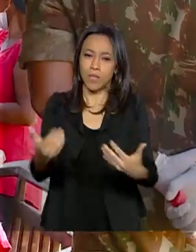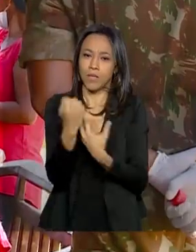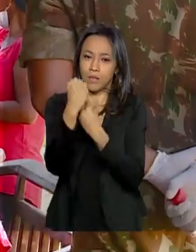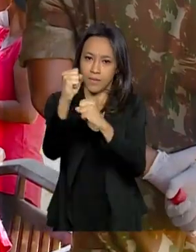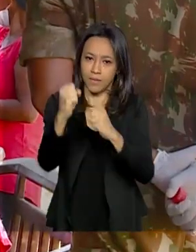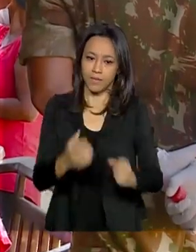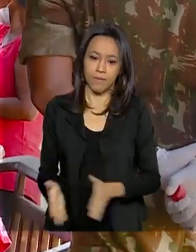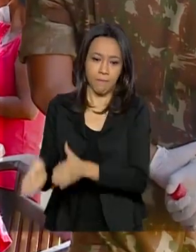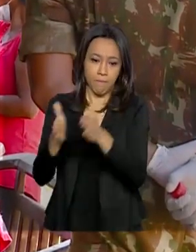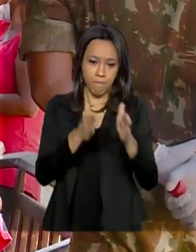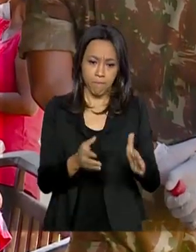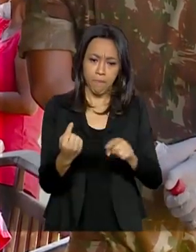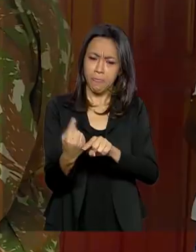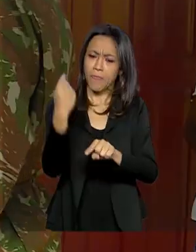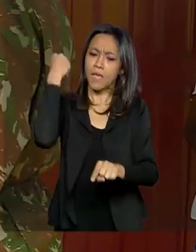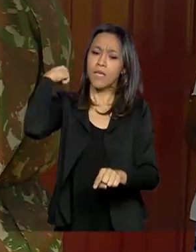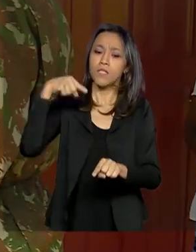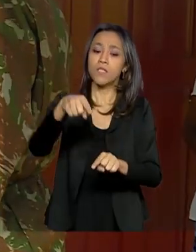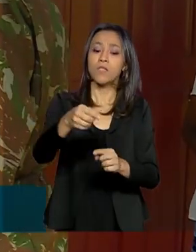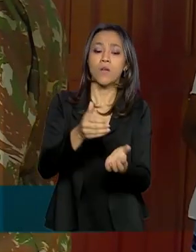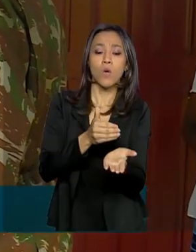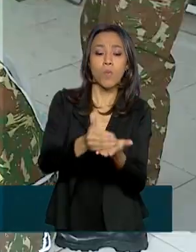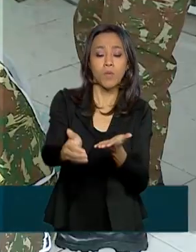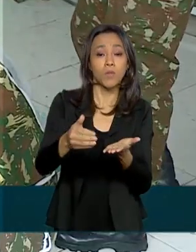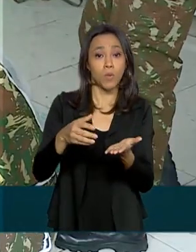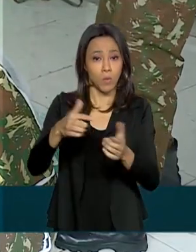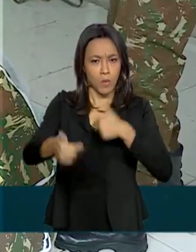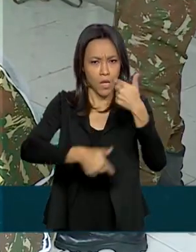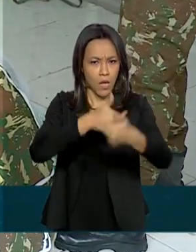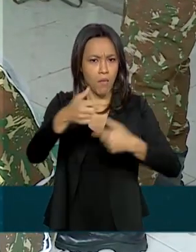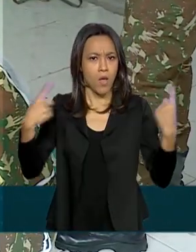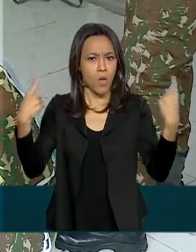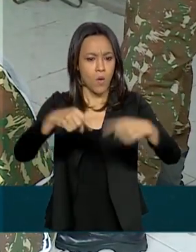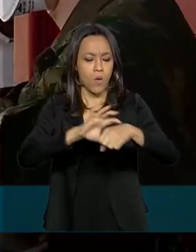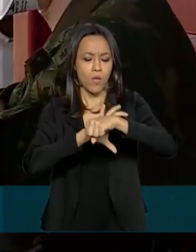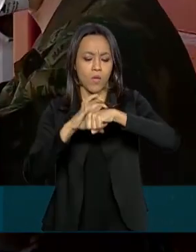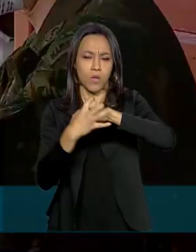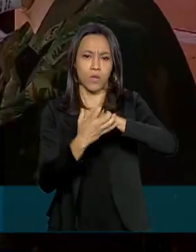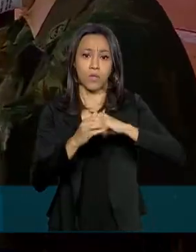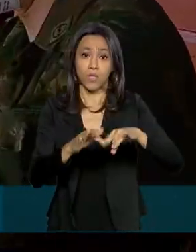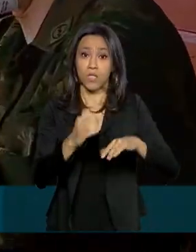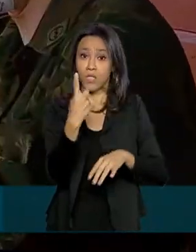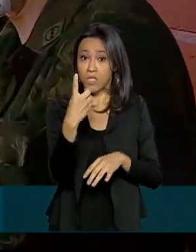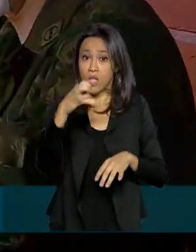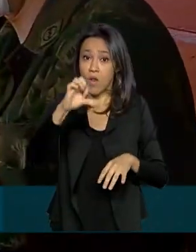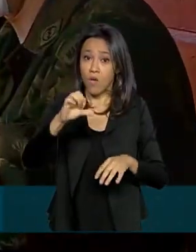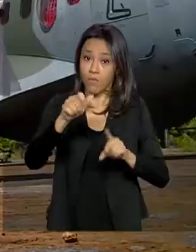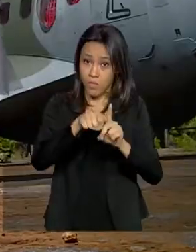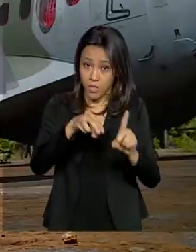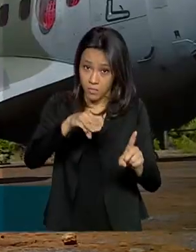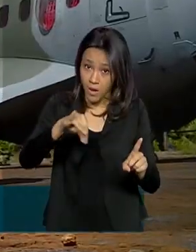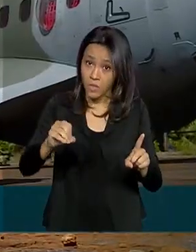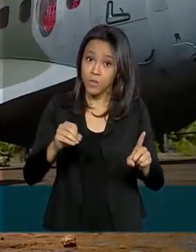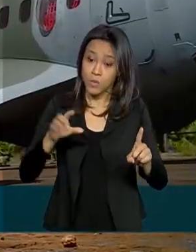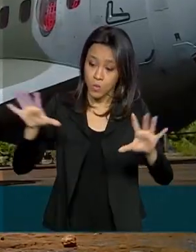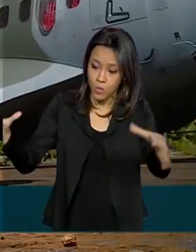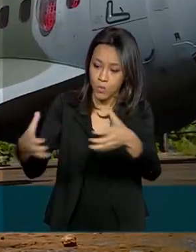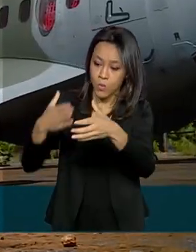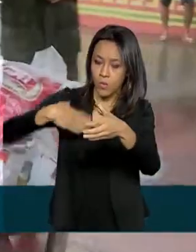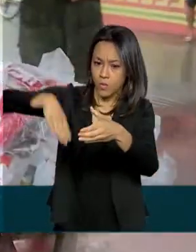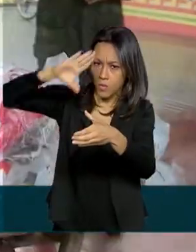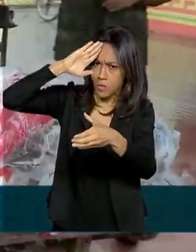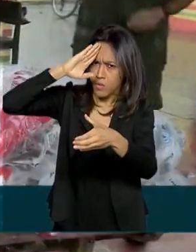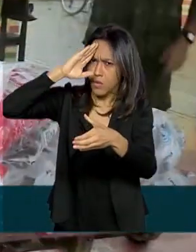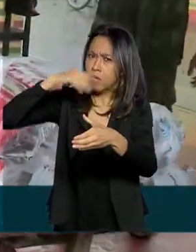Desde que foi instituída a Operação Covid, em 19 de março, as Forças Armadas têm realizado ações